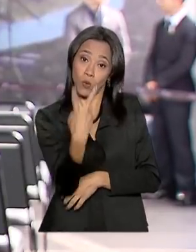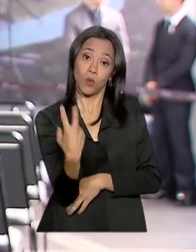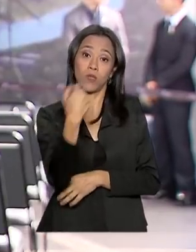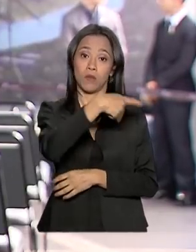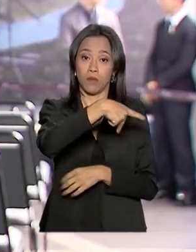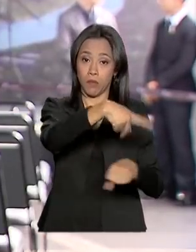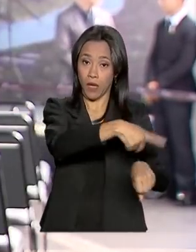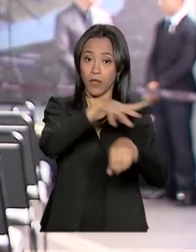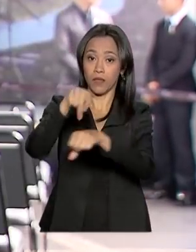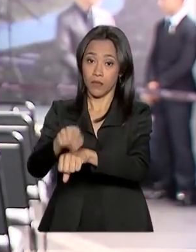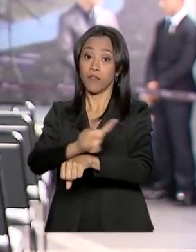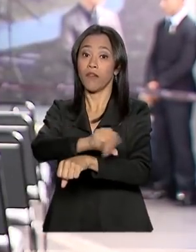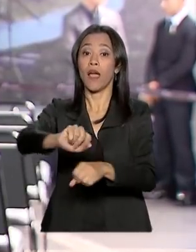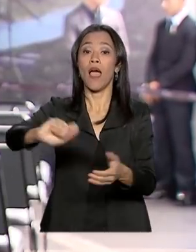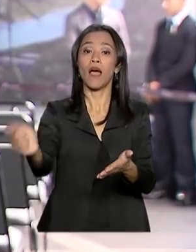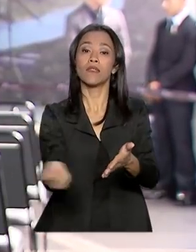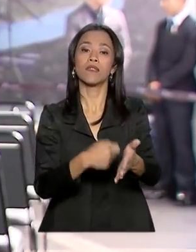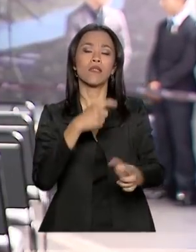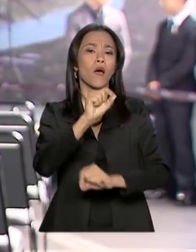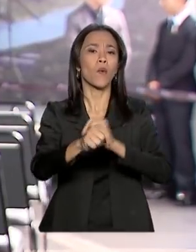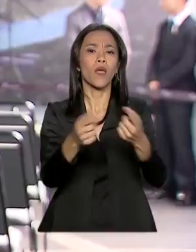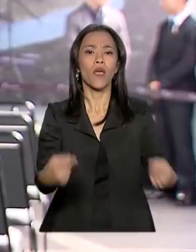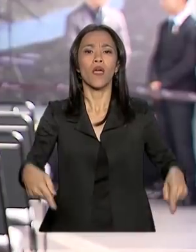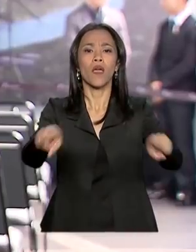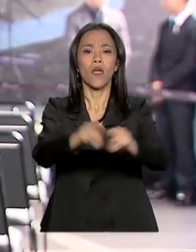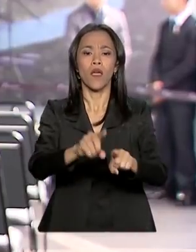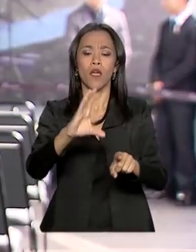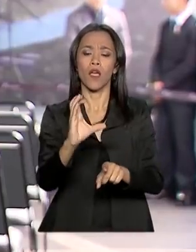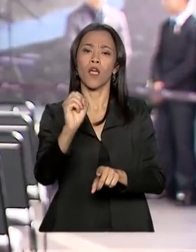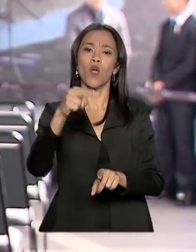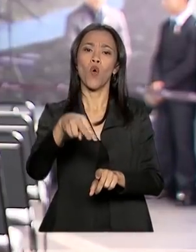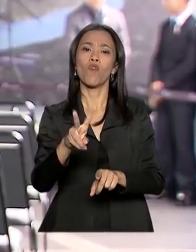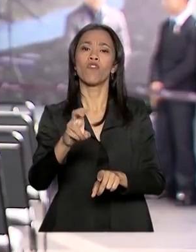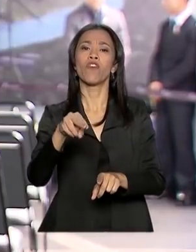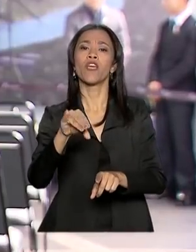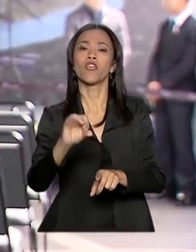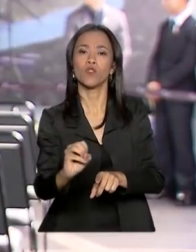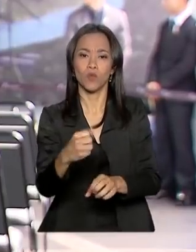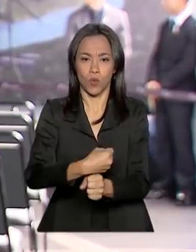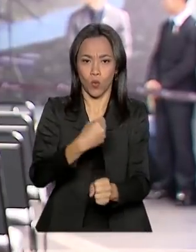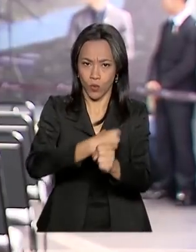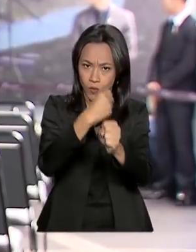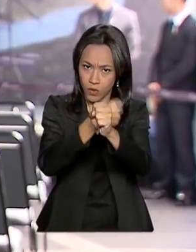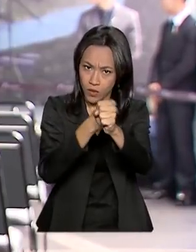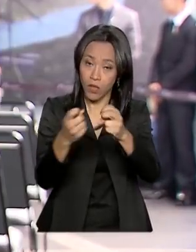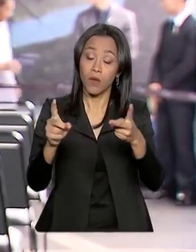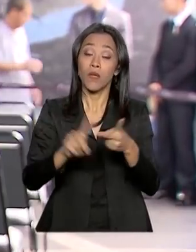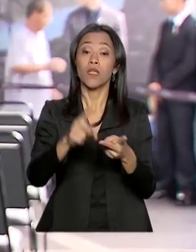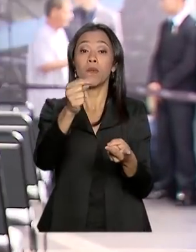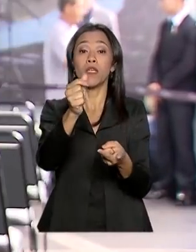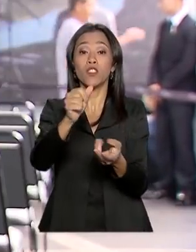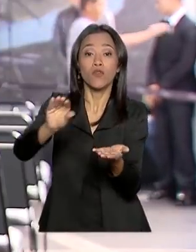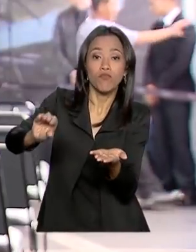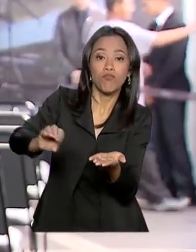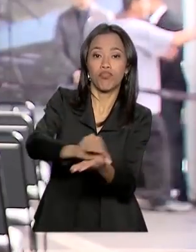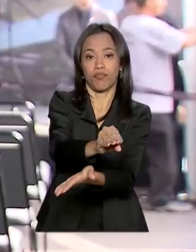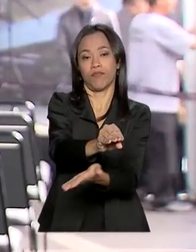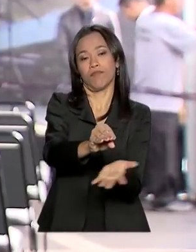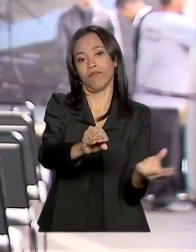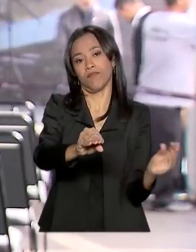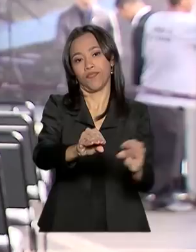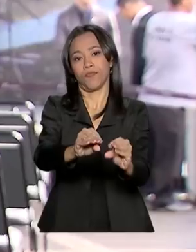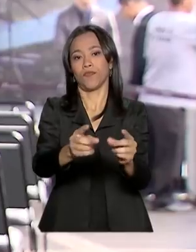devem assinar hoje os convênios de delegação da construção e também de repasse de recursos da